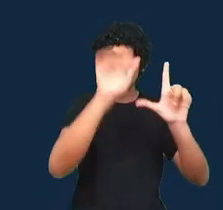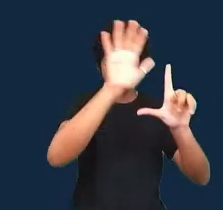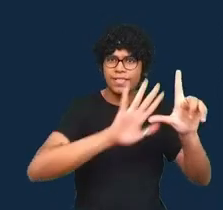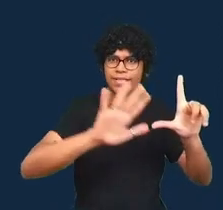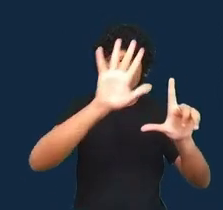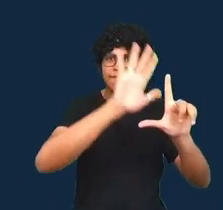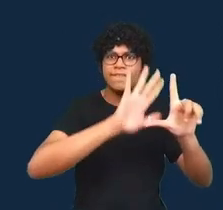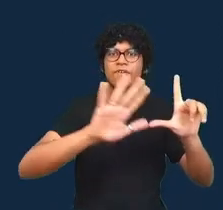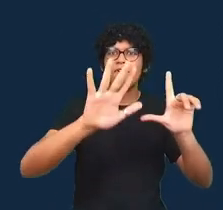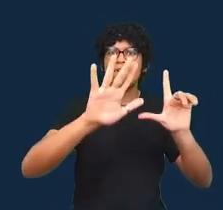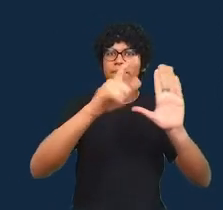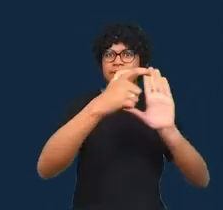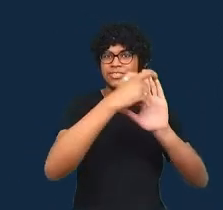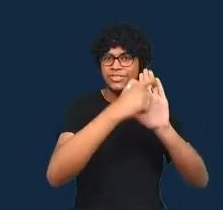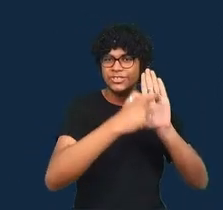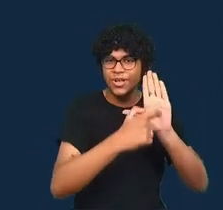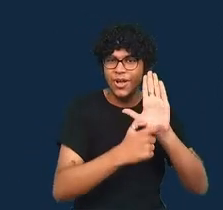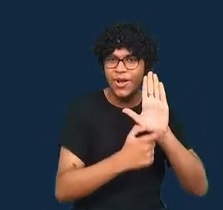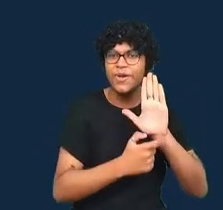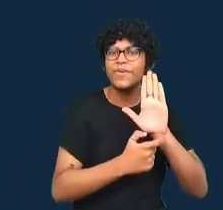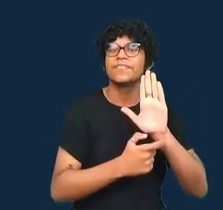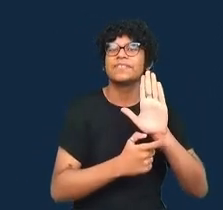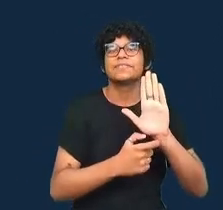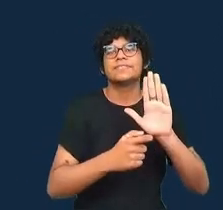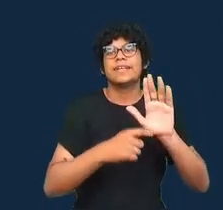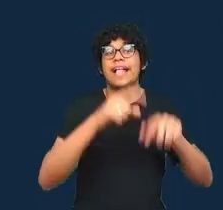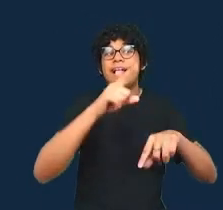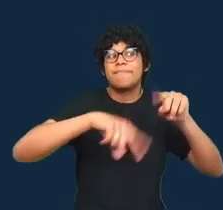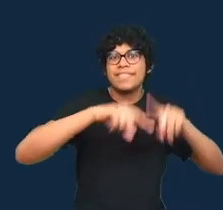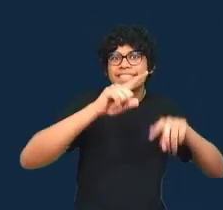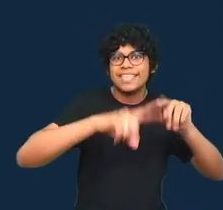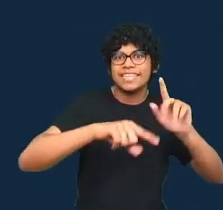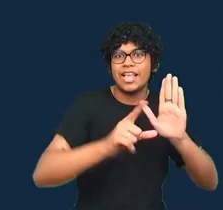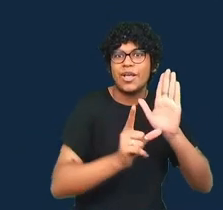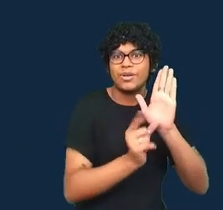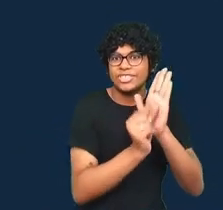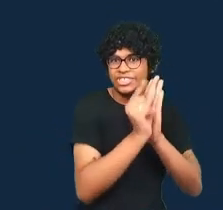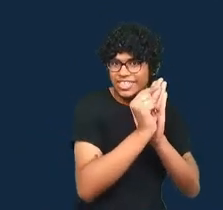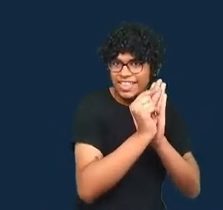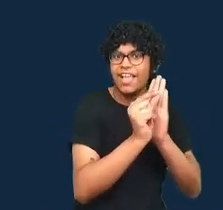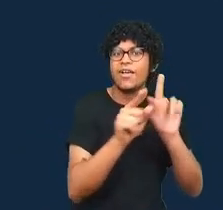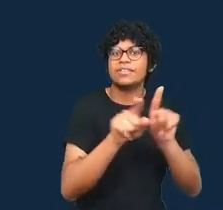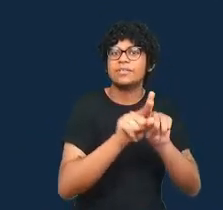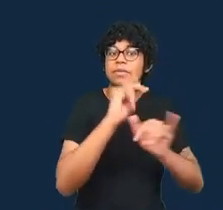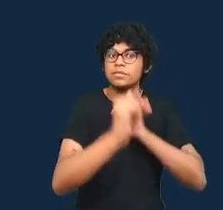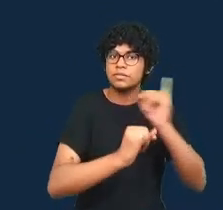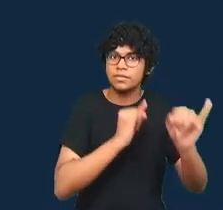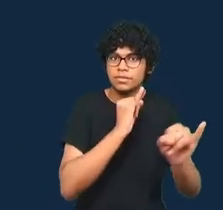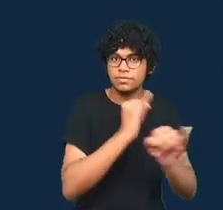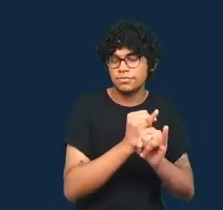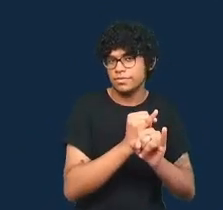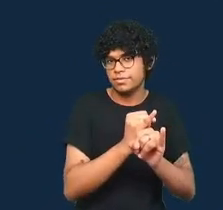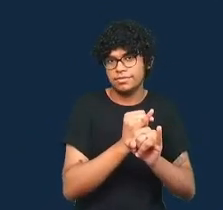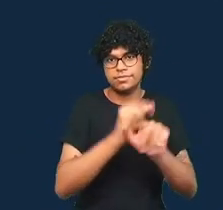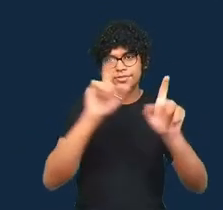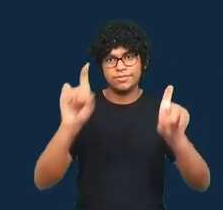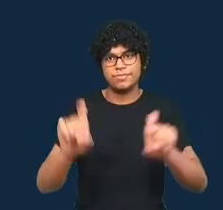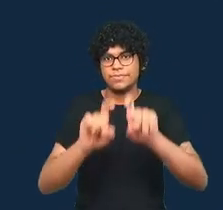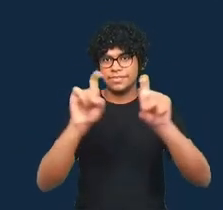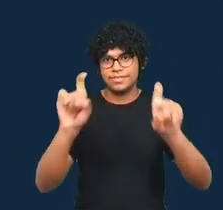softwares métodos digitais estudos de internet e também a computação pós-colonial e